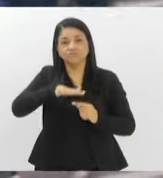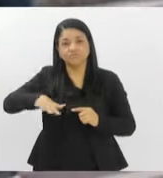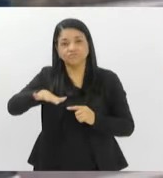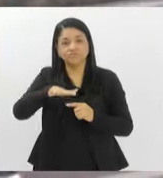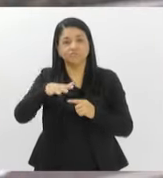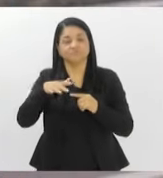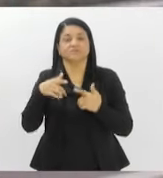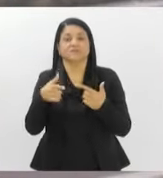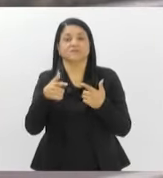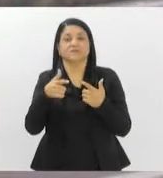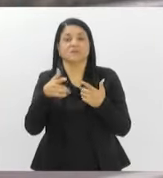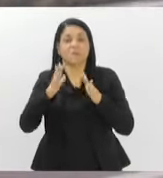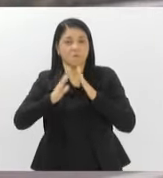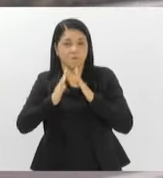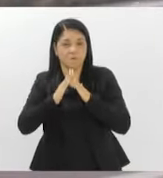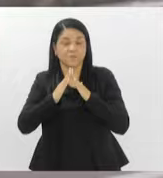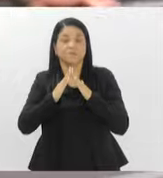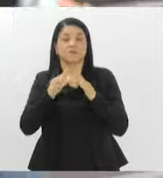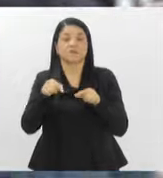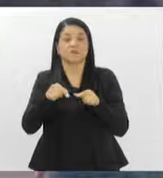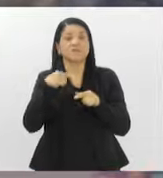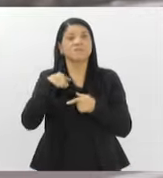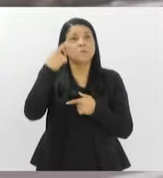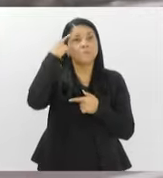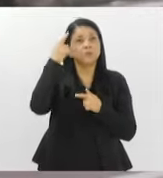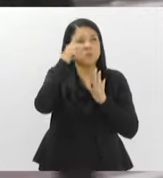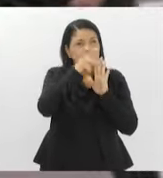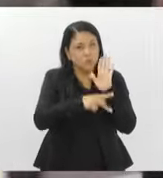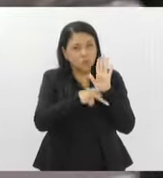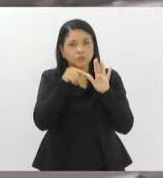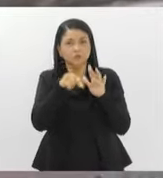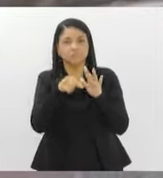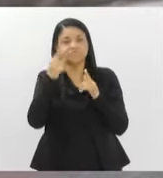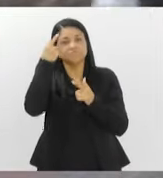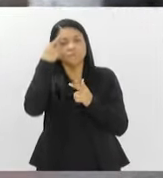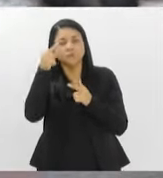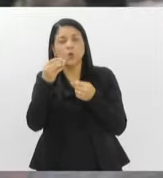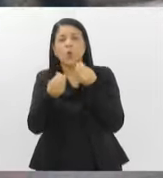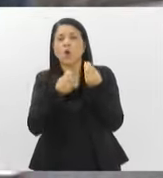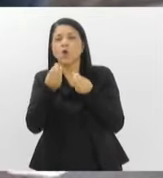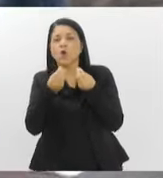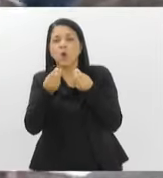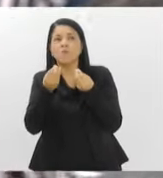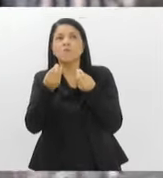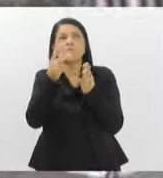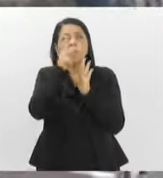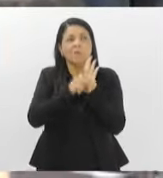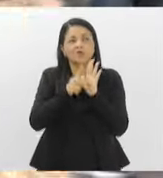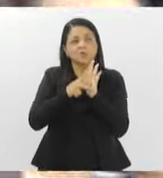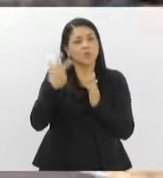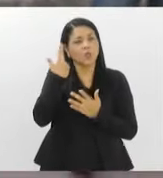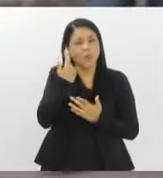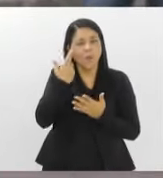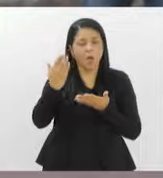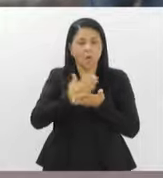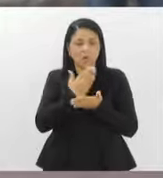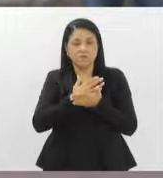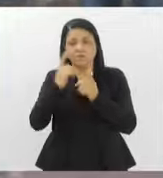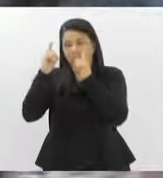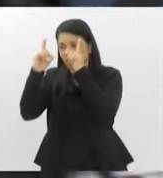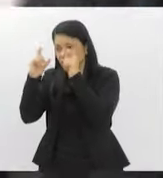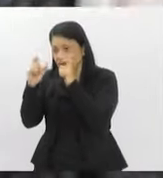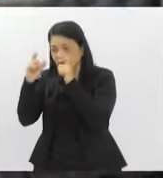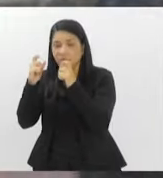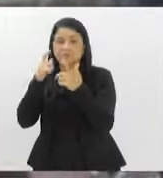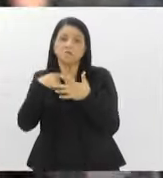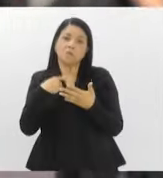para essa obra? Exatamente! A gente, quando pensou no projeto, a gente pensou primeiramente para fazer um projeto normal, como um livro, um fotógrafo e uma pessoa para